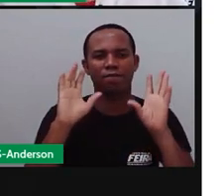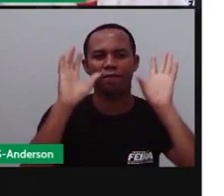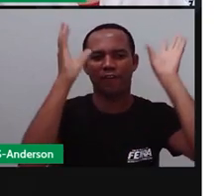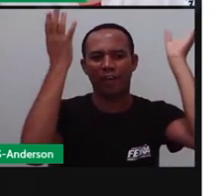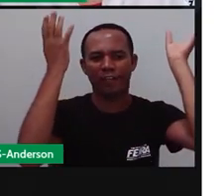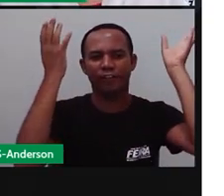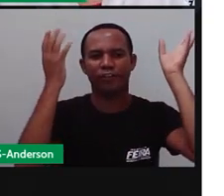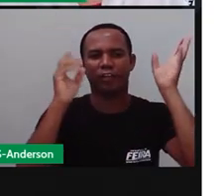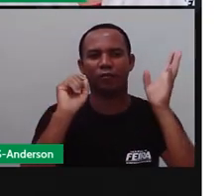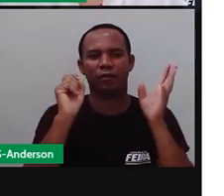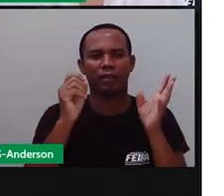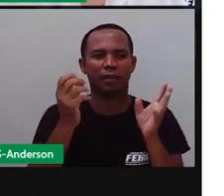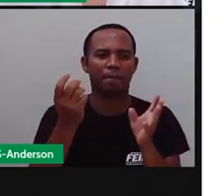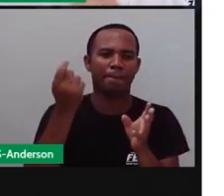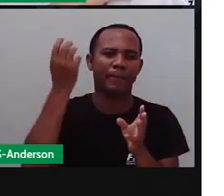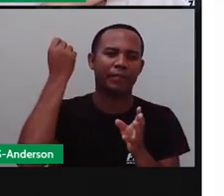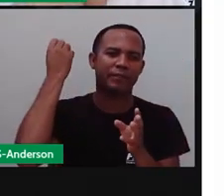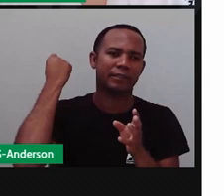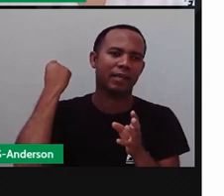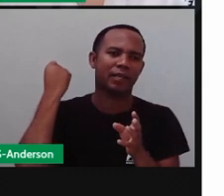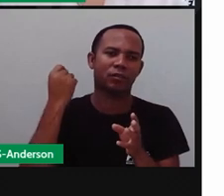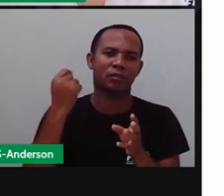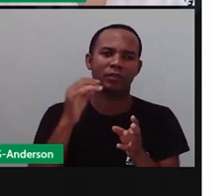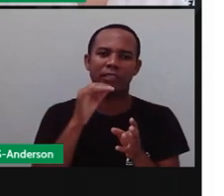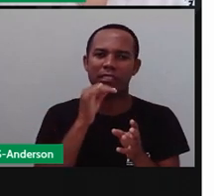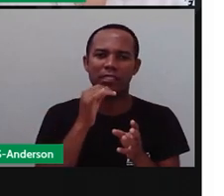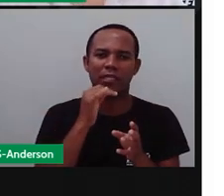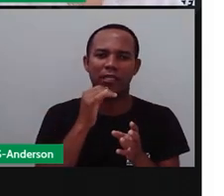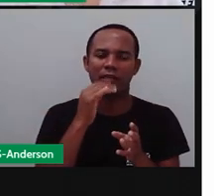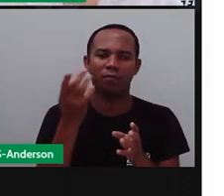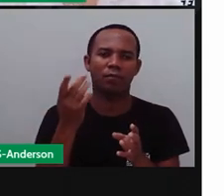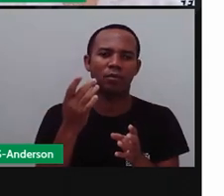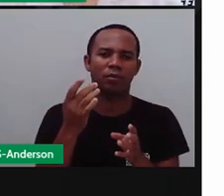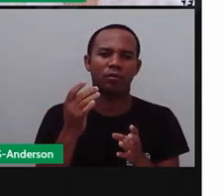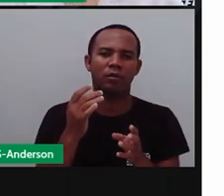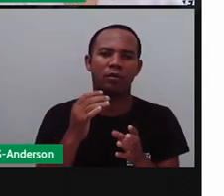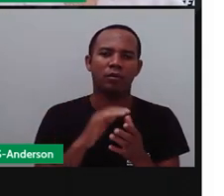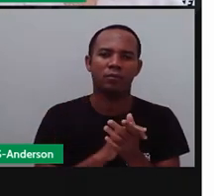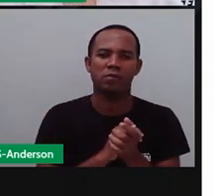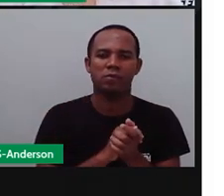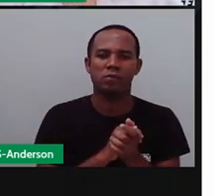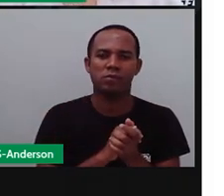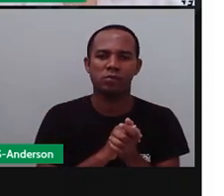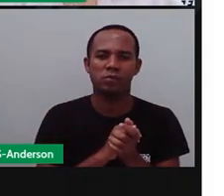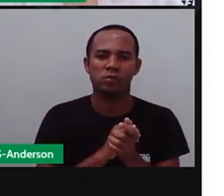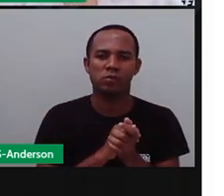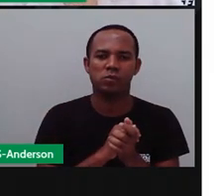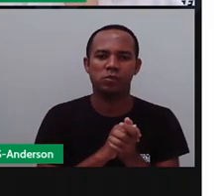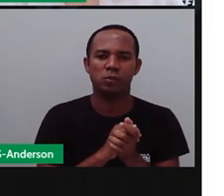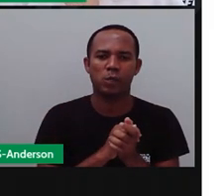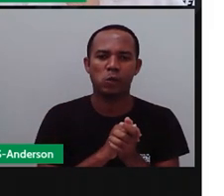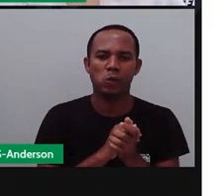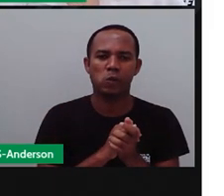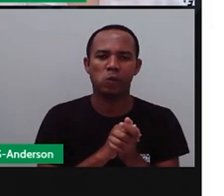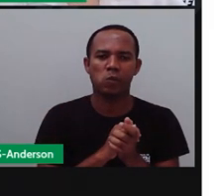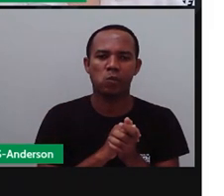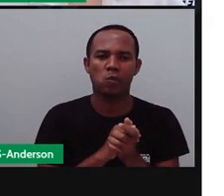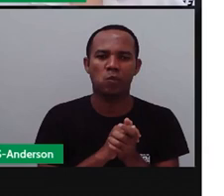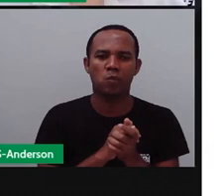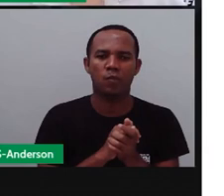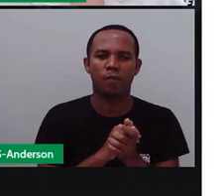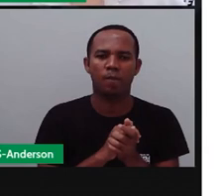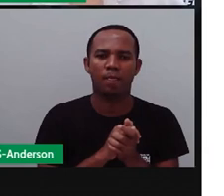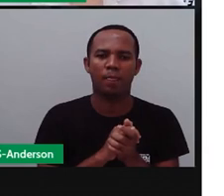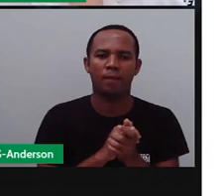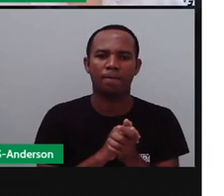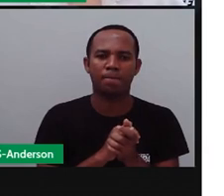festa pagã, ou seja, uma festa que não teve relação com a religião. Vamos aqui. Bom, de